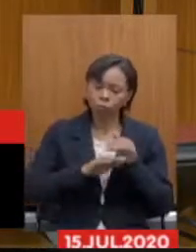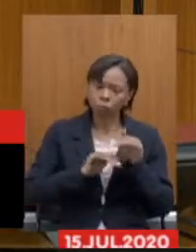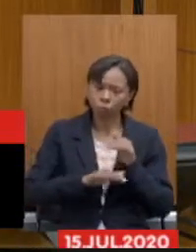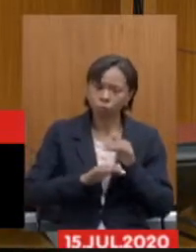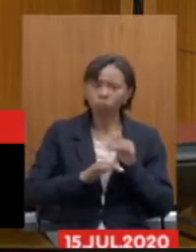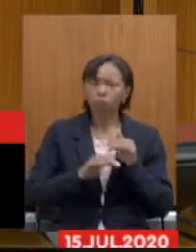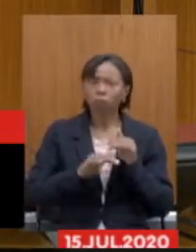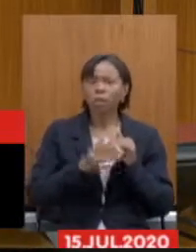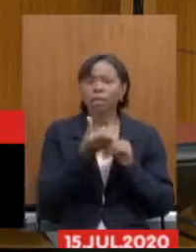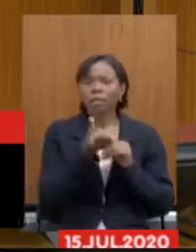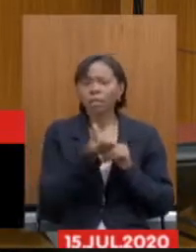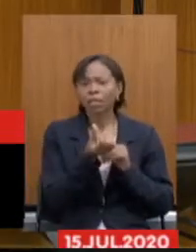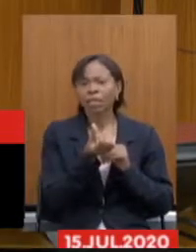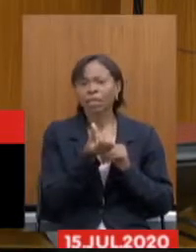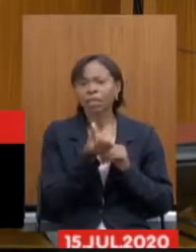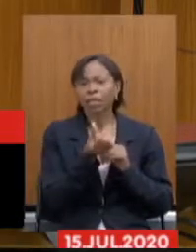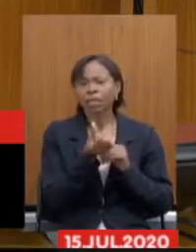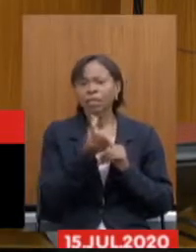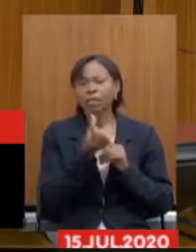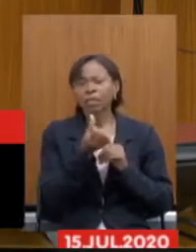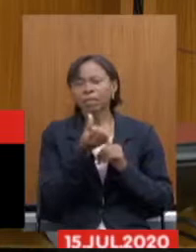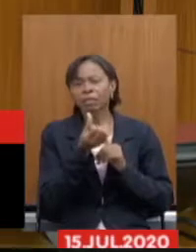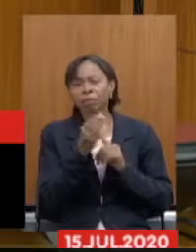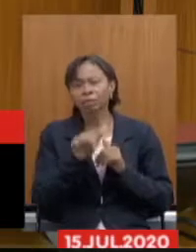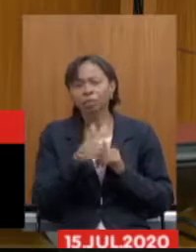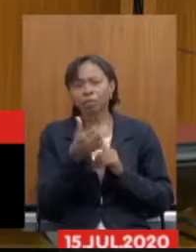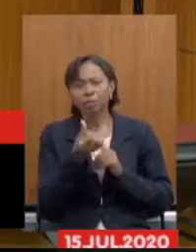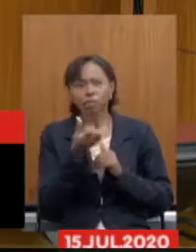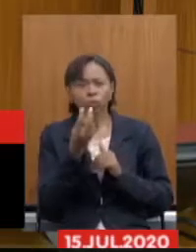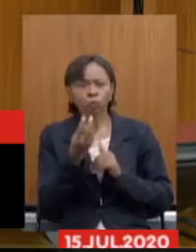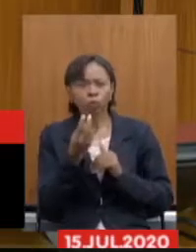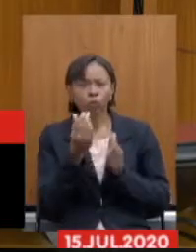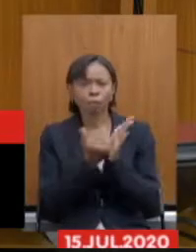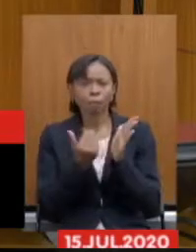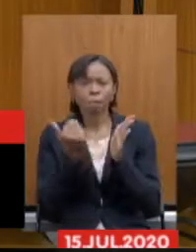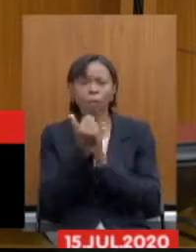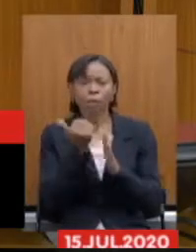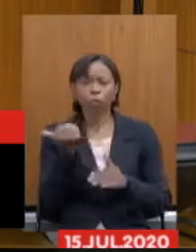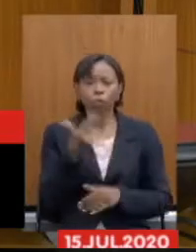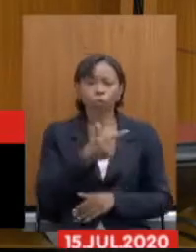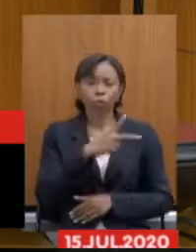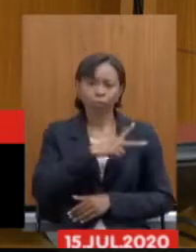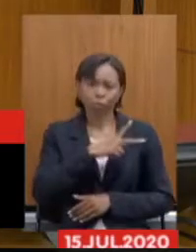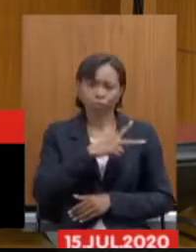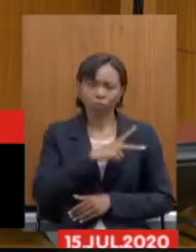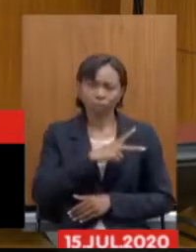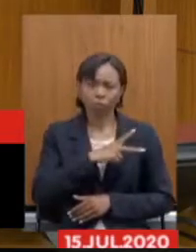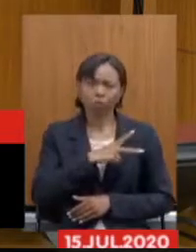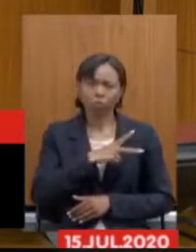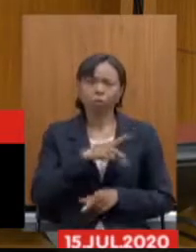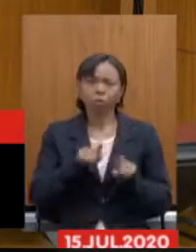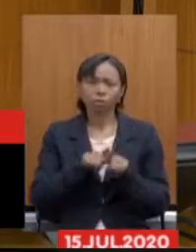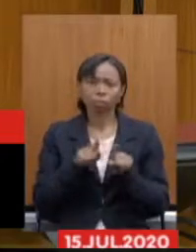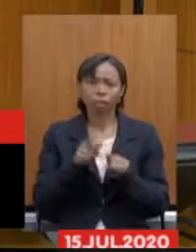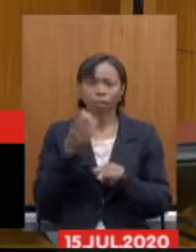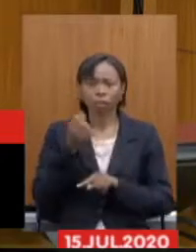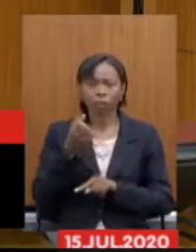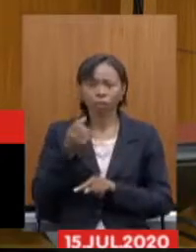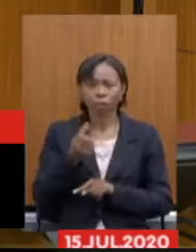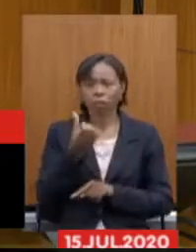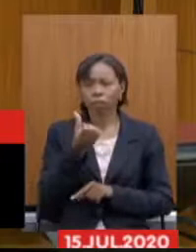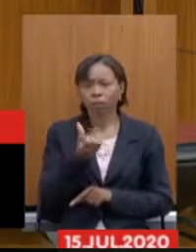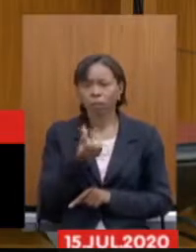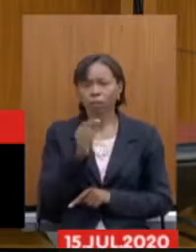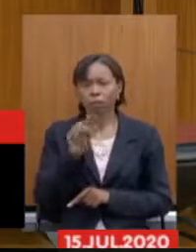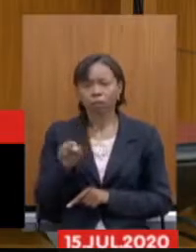vezes maior que a contribuição no setor privado, e o benefício também é 6,72